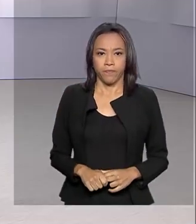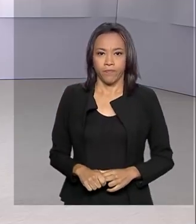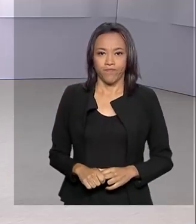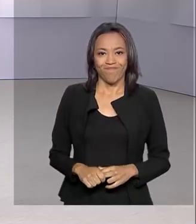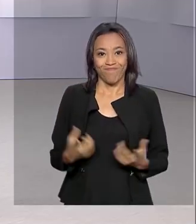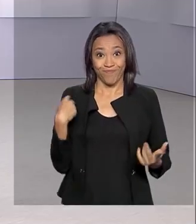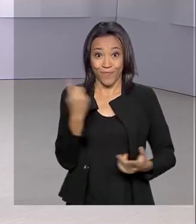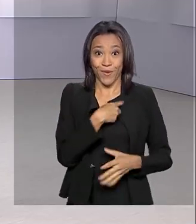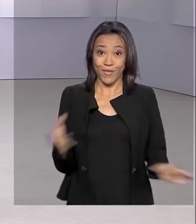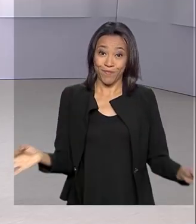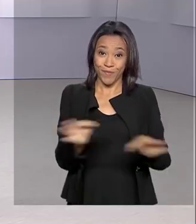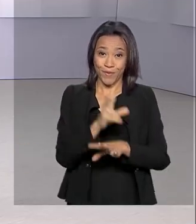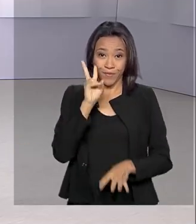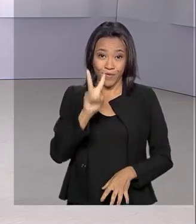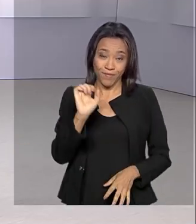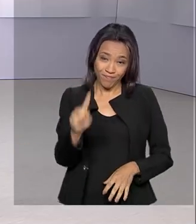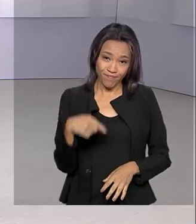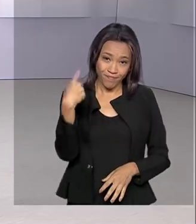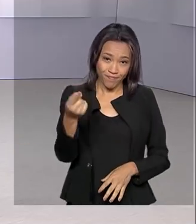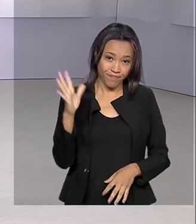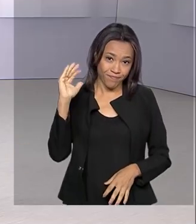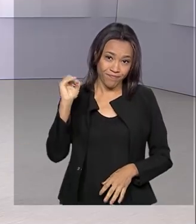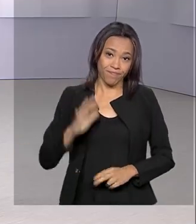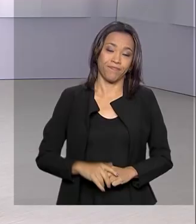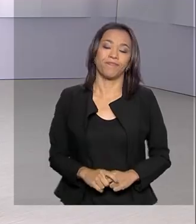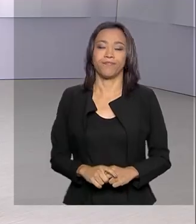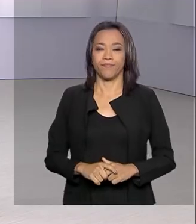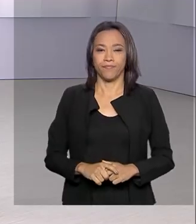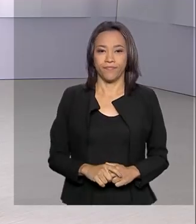A gente fica por aqui. Nos vemos na próxima edição. Até lá!